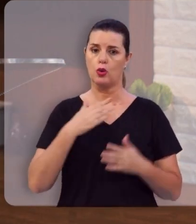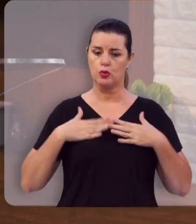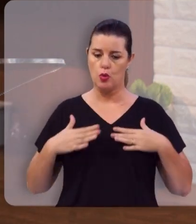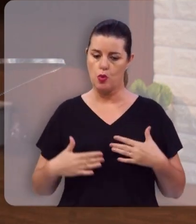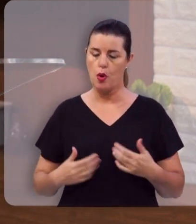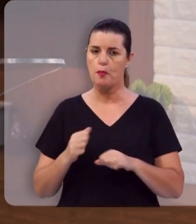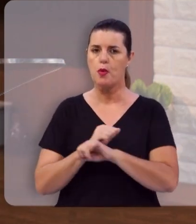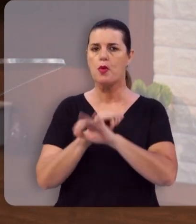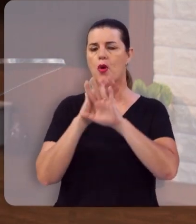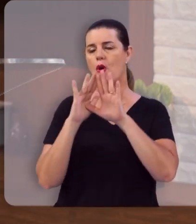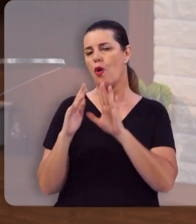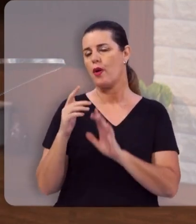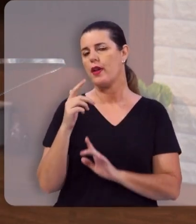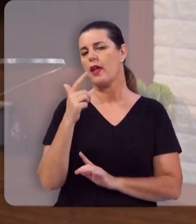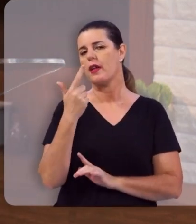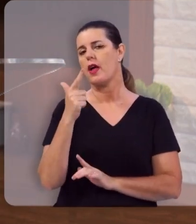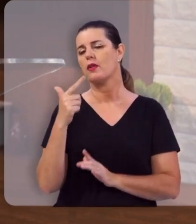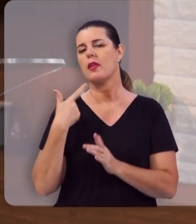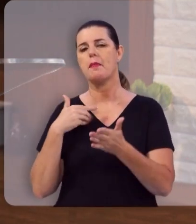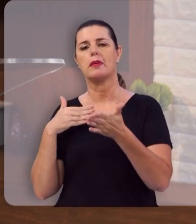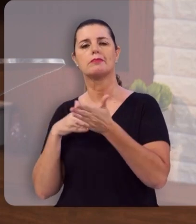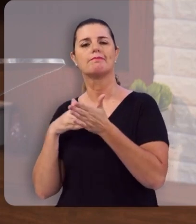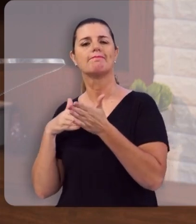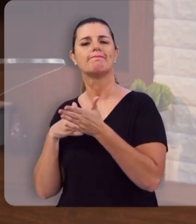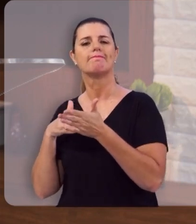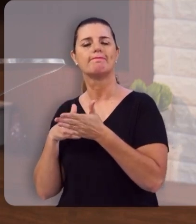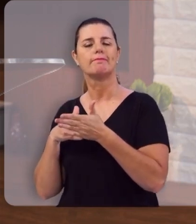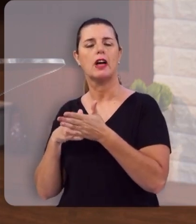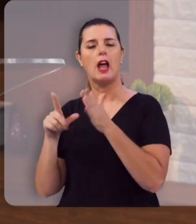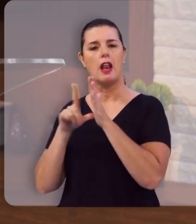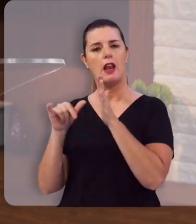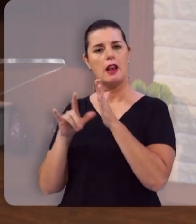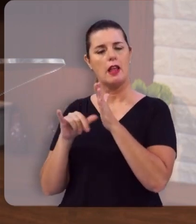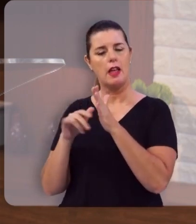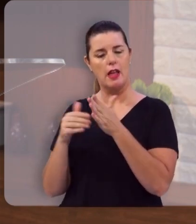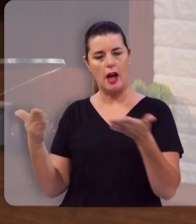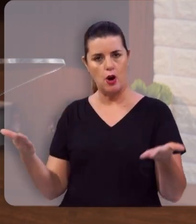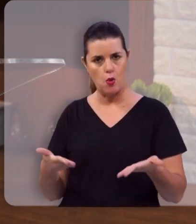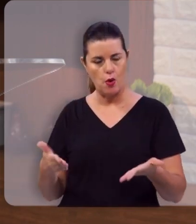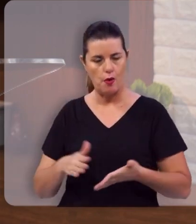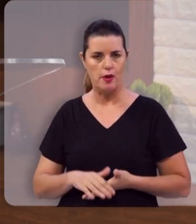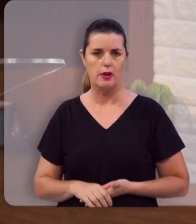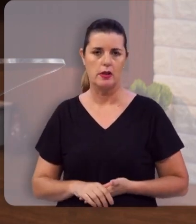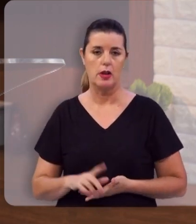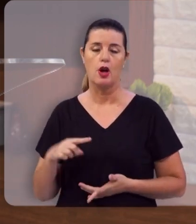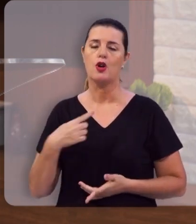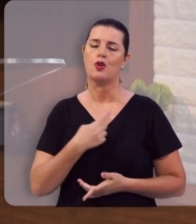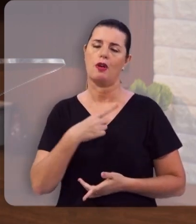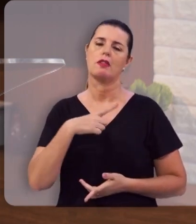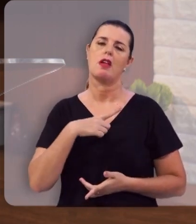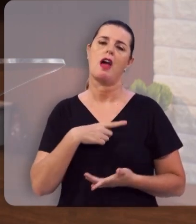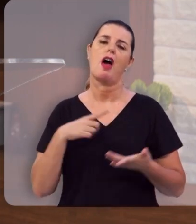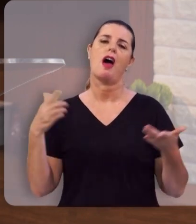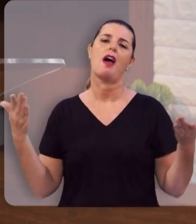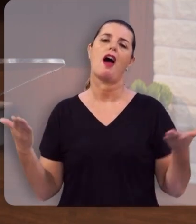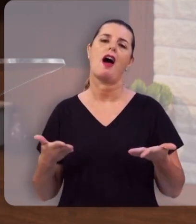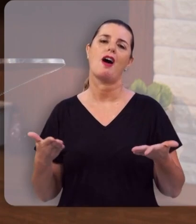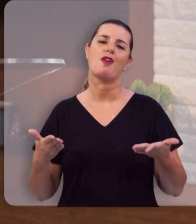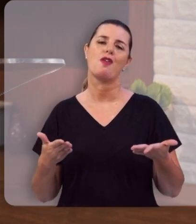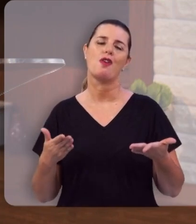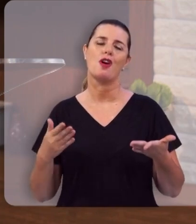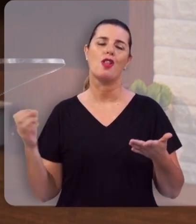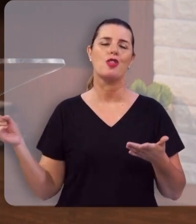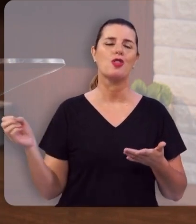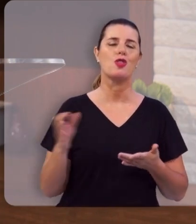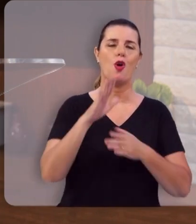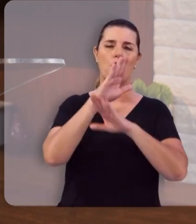glória, nós não estaremos mais limitados às leis que nos governam agora. Nós teremos então os novos